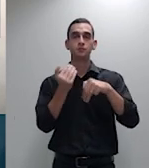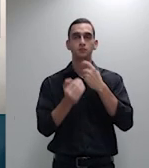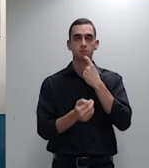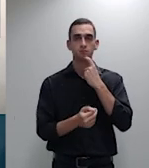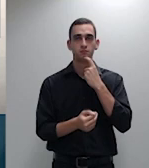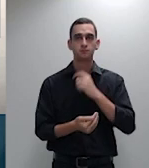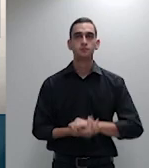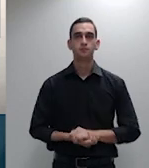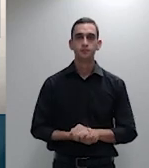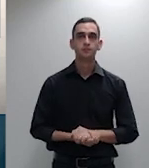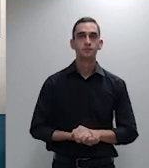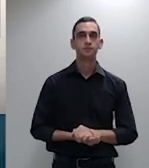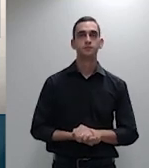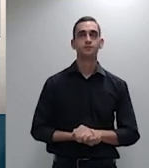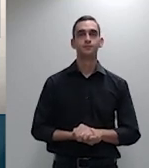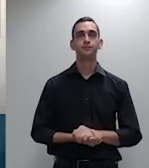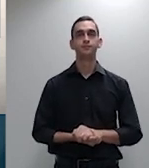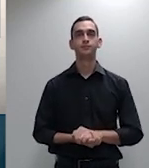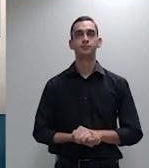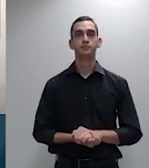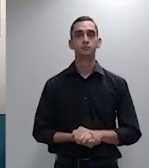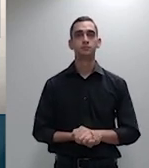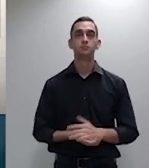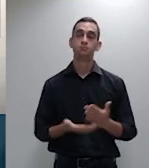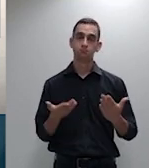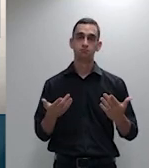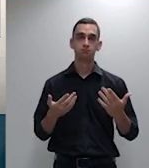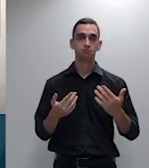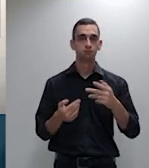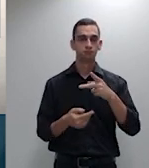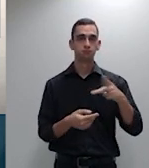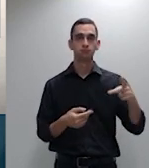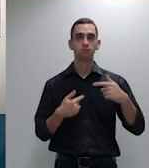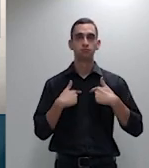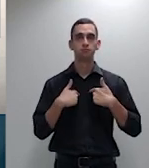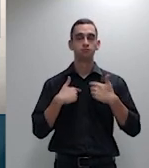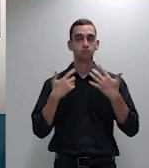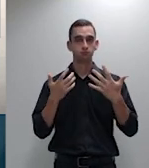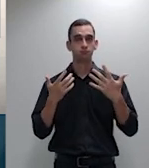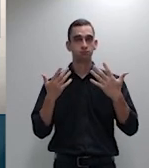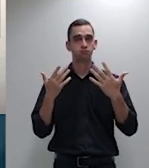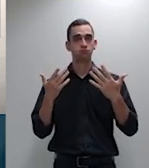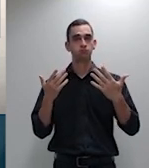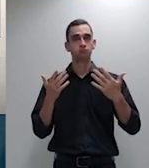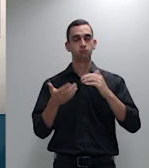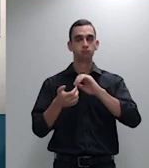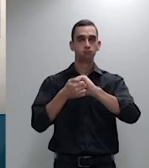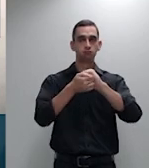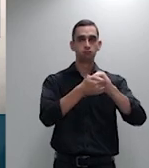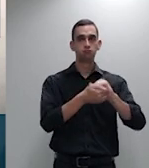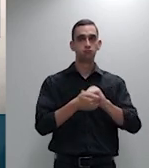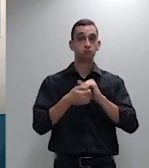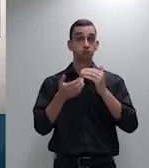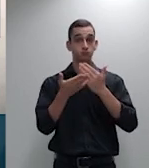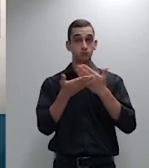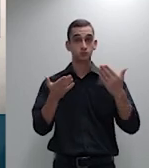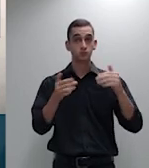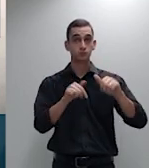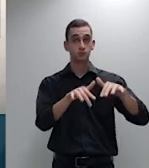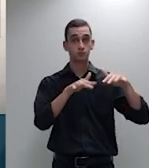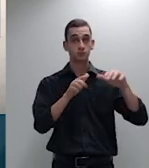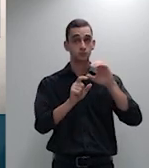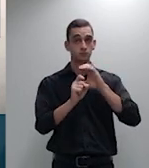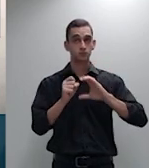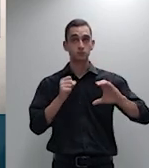Presidente, em primeiro lugar, quero saudar os colegas integrantes desse colegiado. A todos